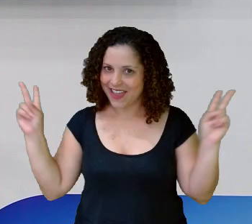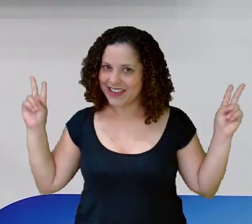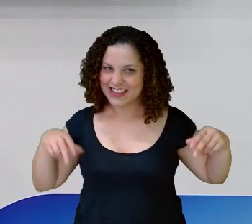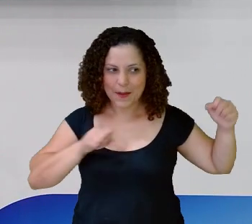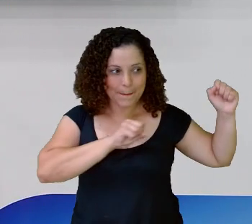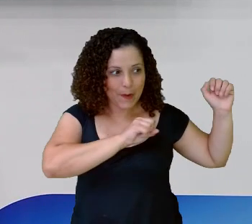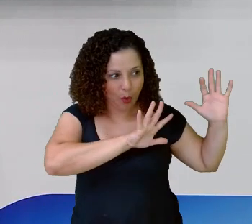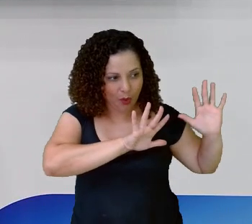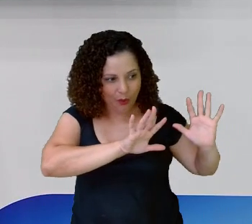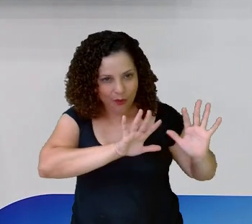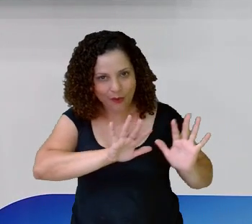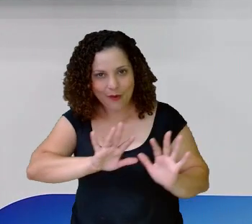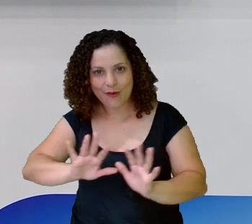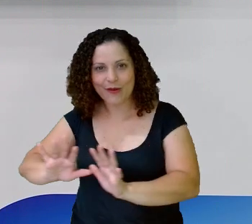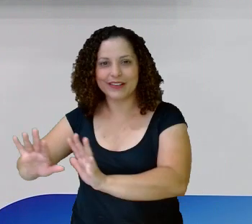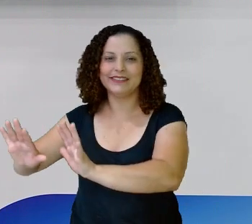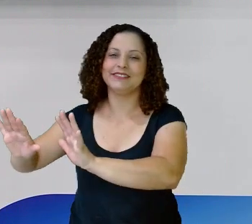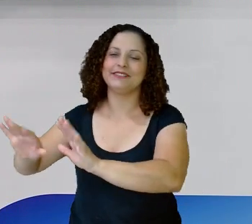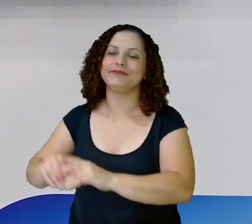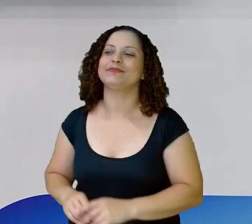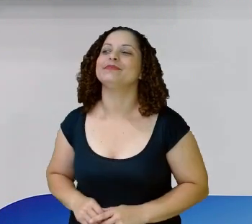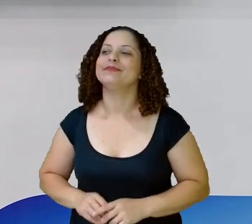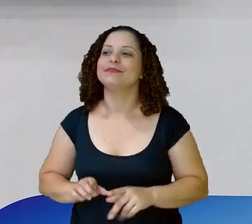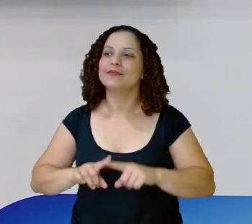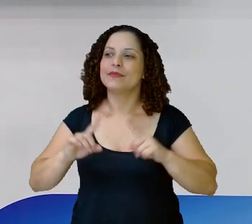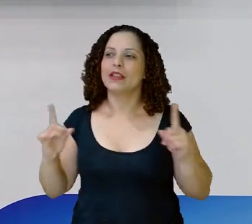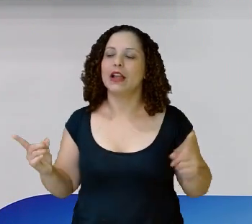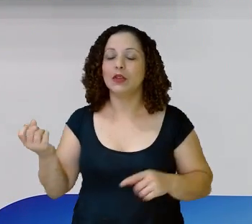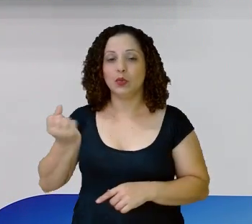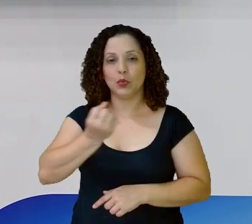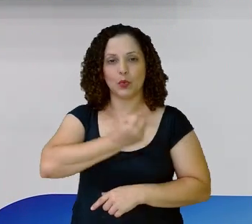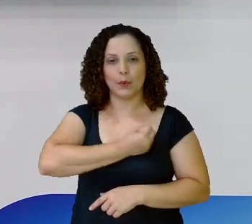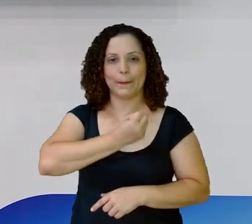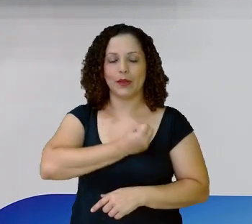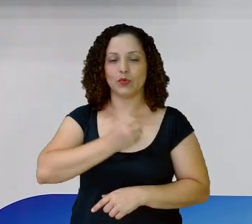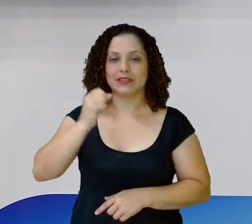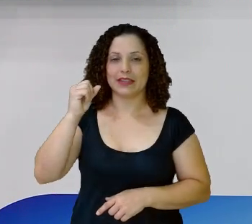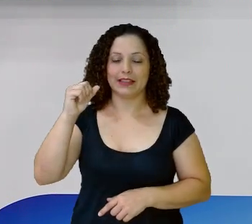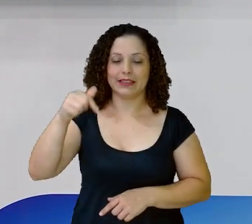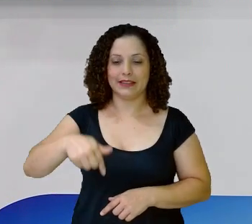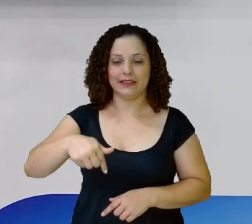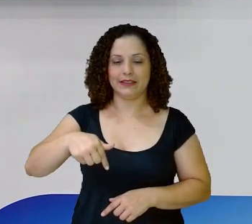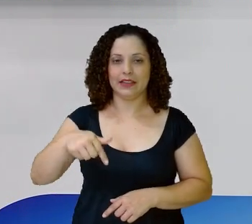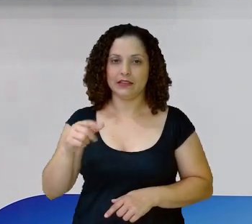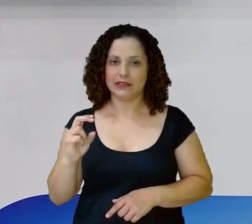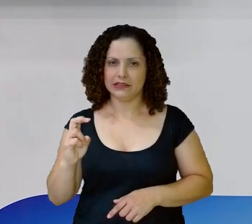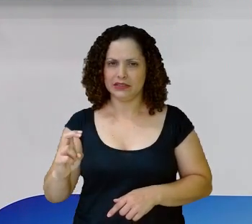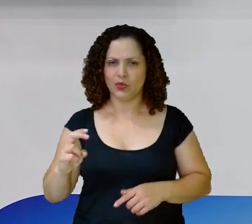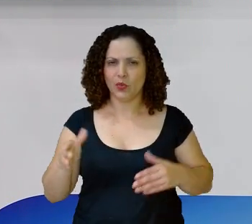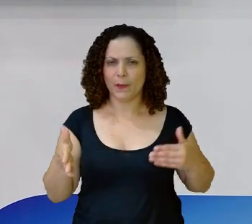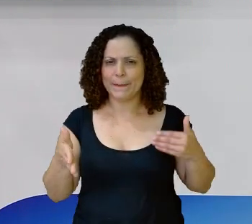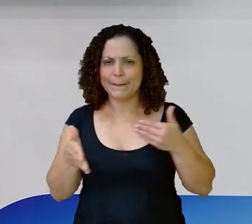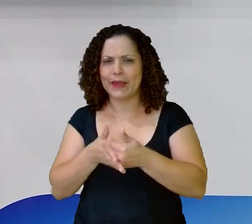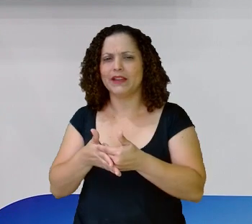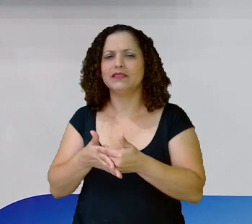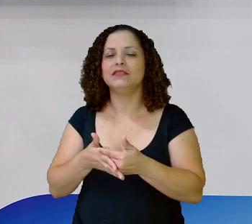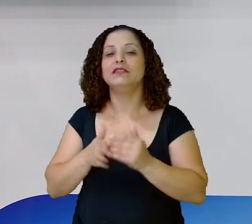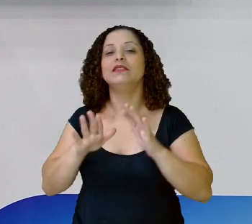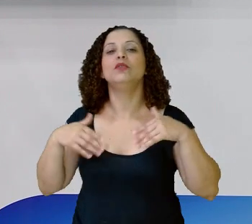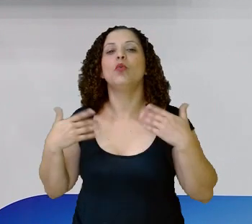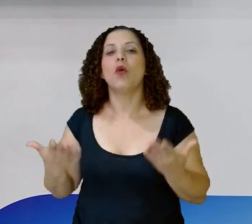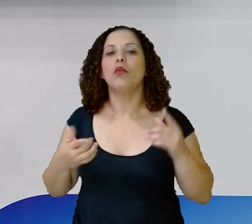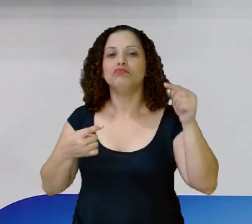De gente Aí ó O número 75 Está mais próximo De qual dezena?